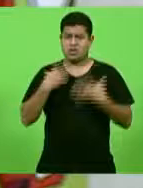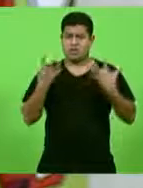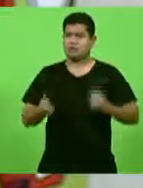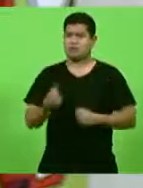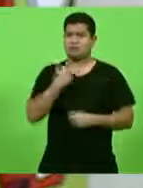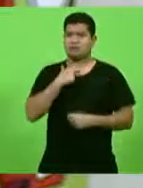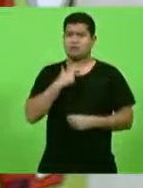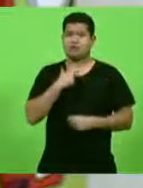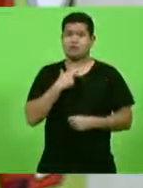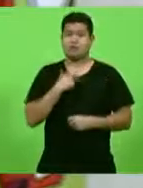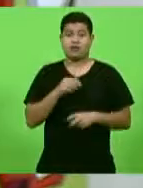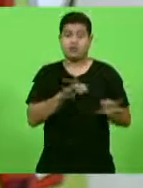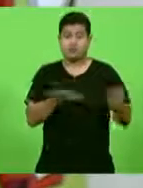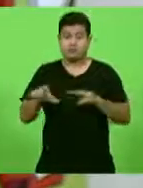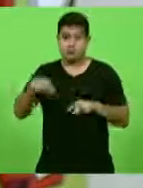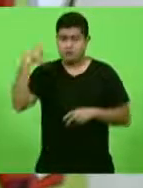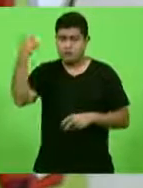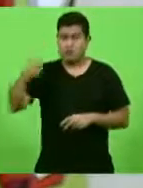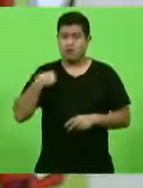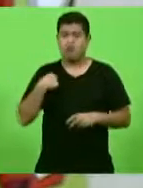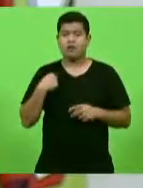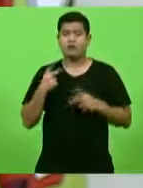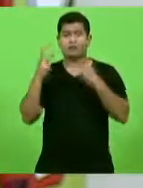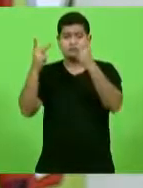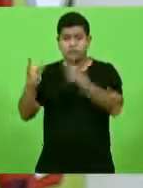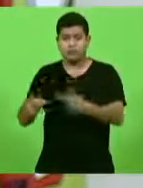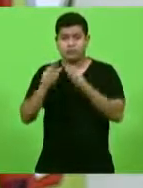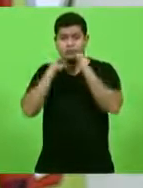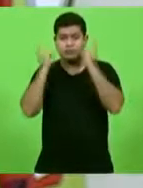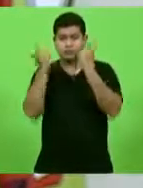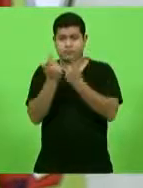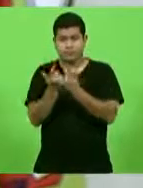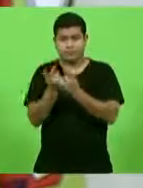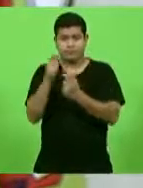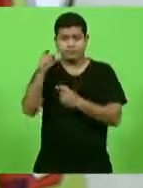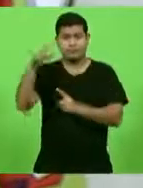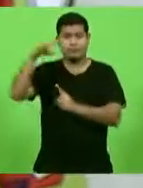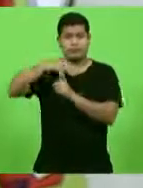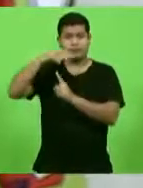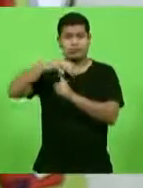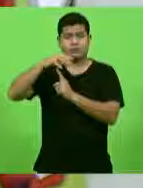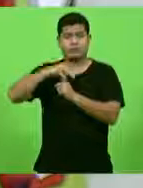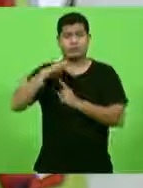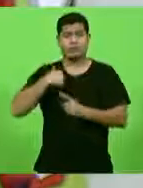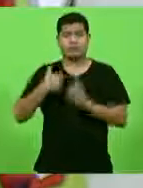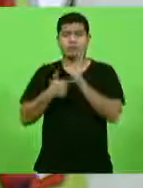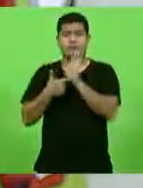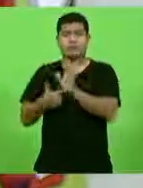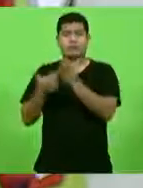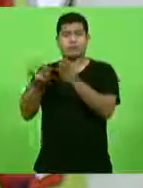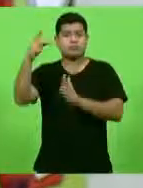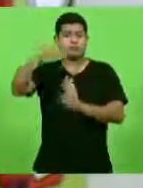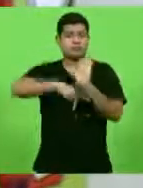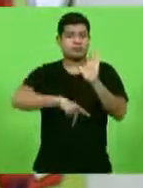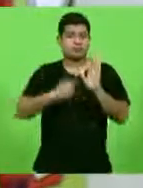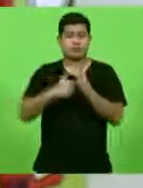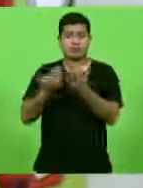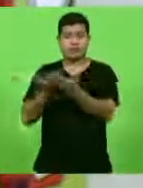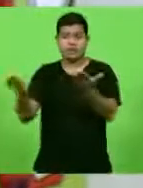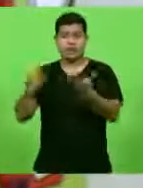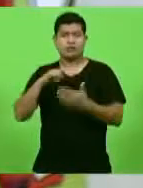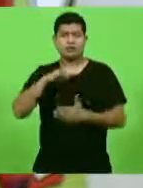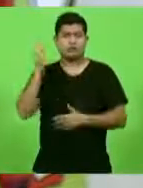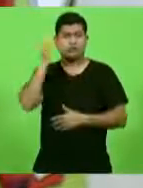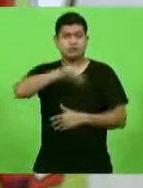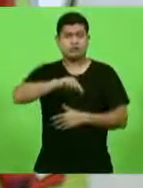Paraná. Eu vou apresentar esses projetos para nossos colegas deputados do partido para que ele também possa apresentar lá e o sul do